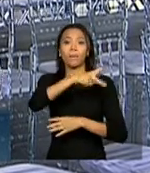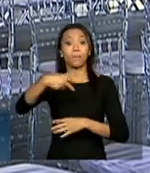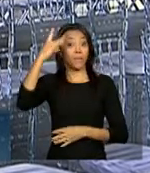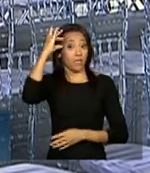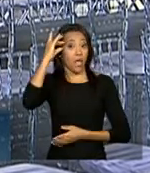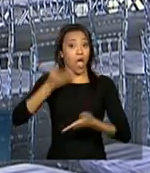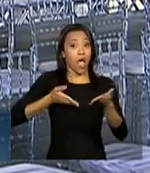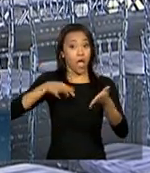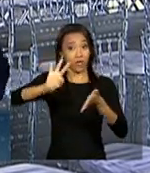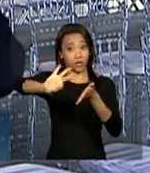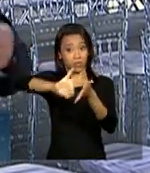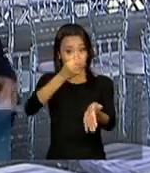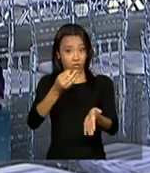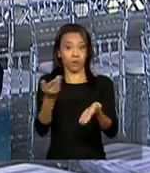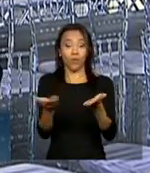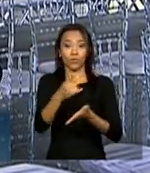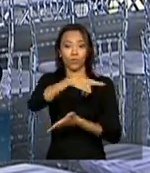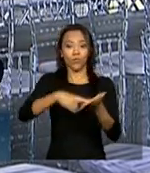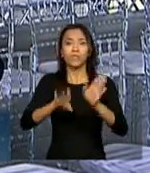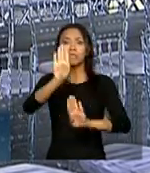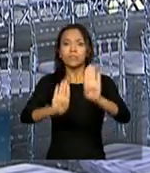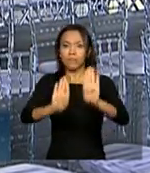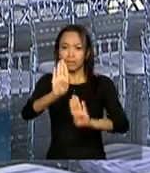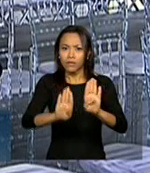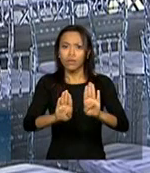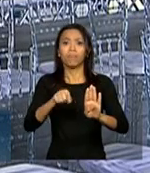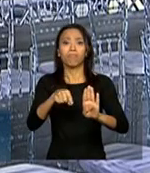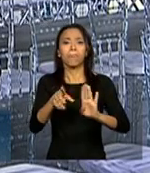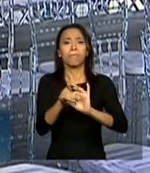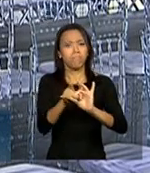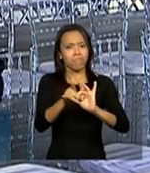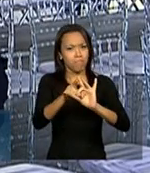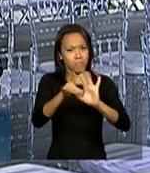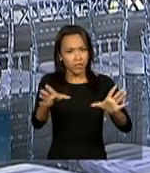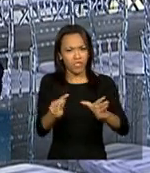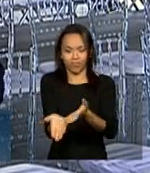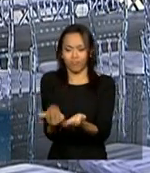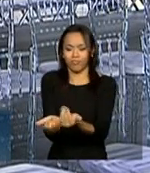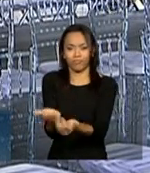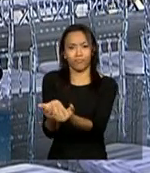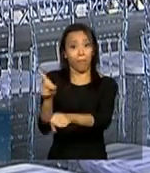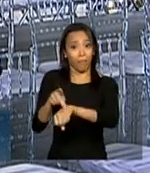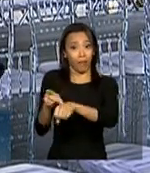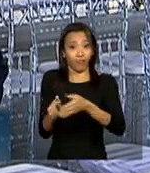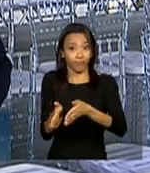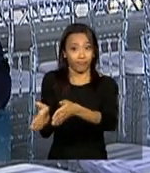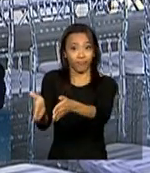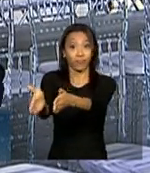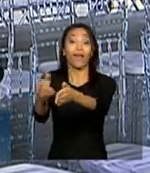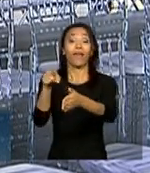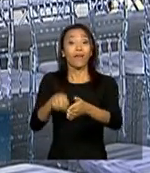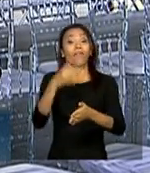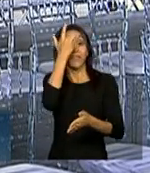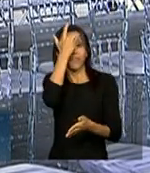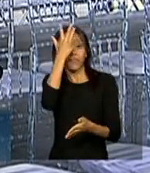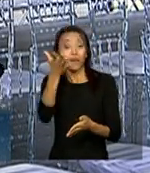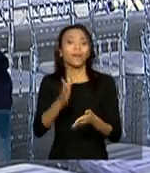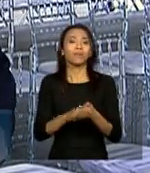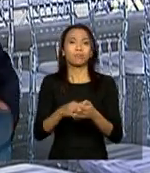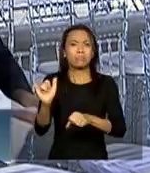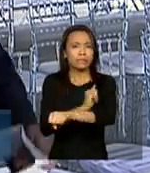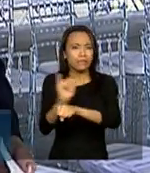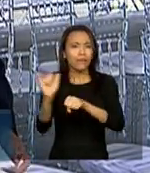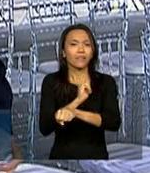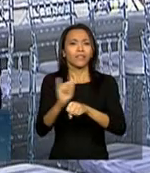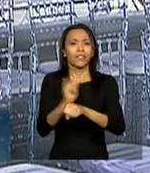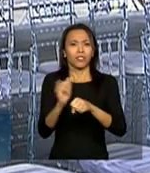a ordem de publicação do edital de licitação para o derrocamento do Pedral. Essa obra é considerada estratégica para o desenvolvimento